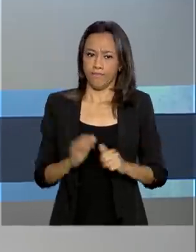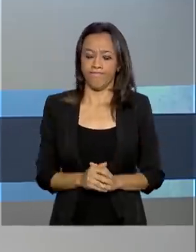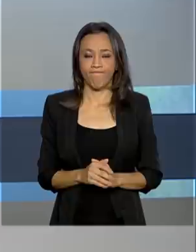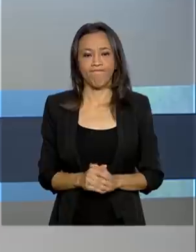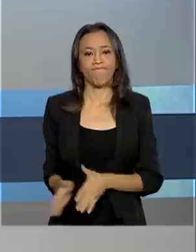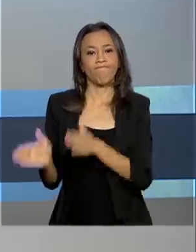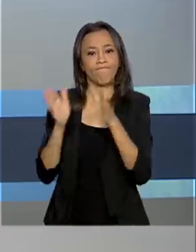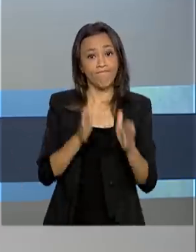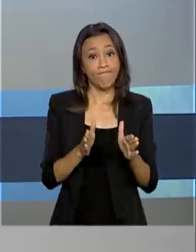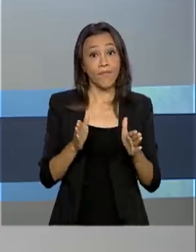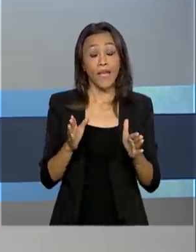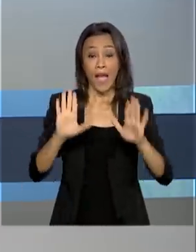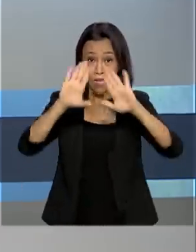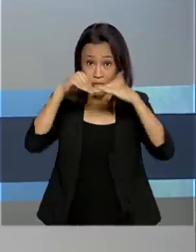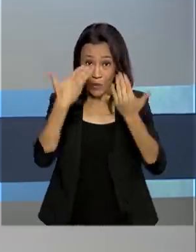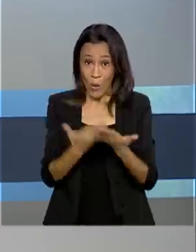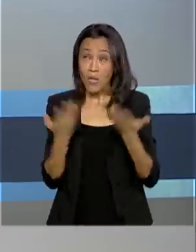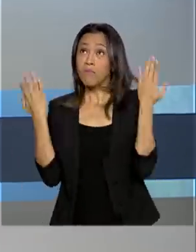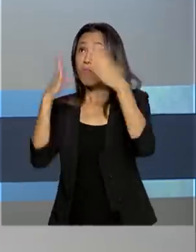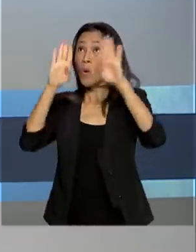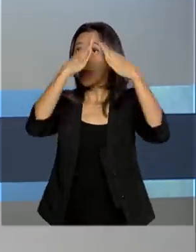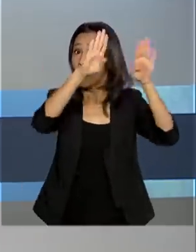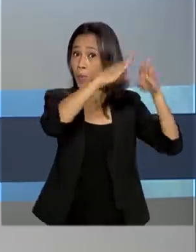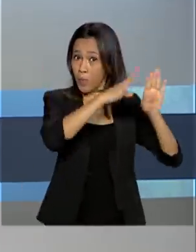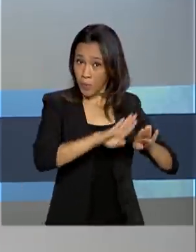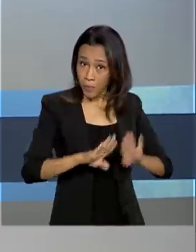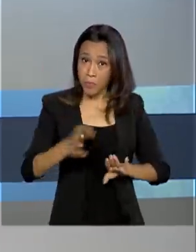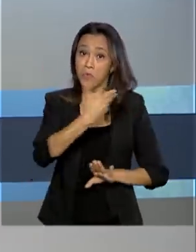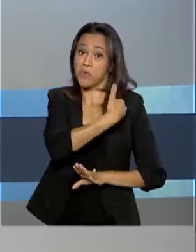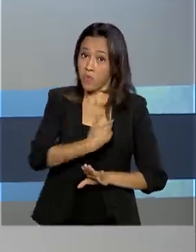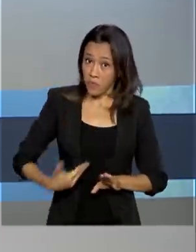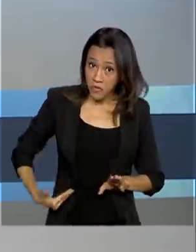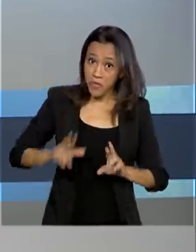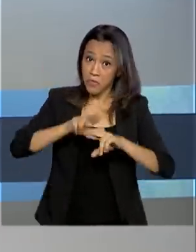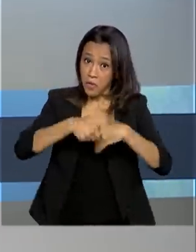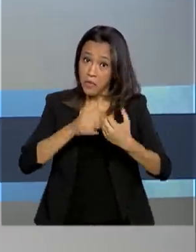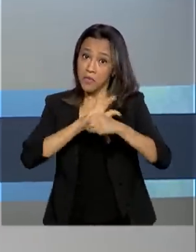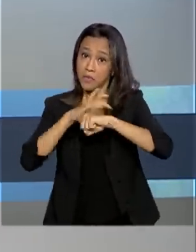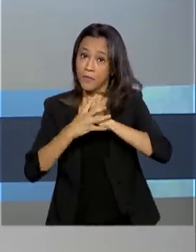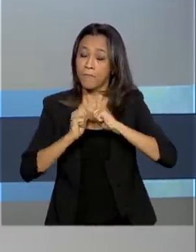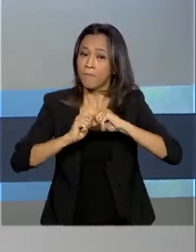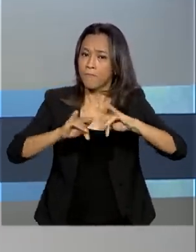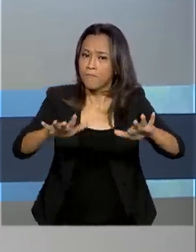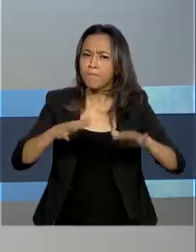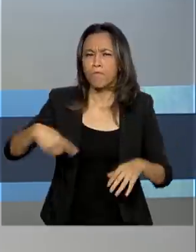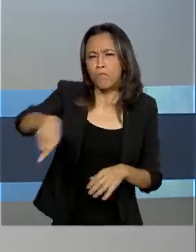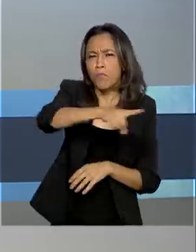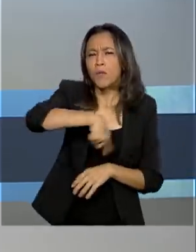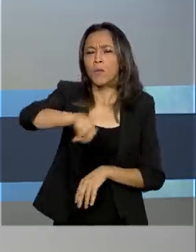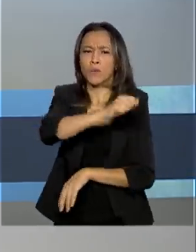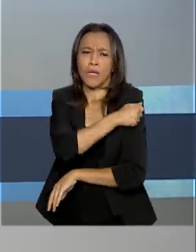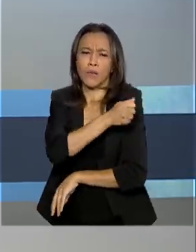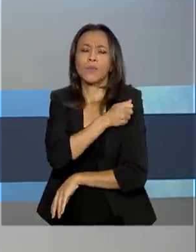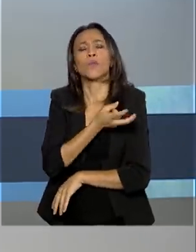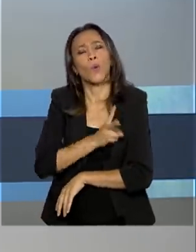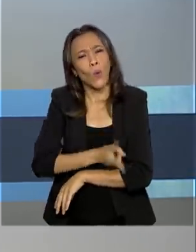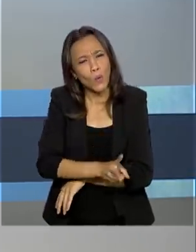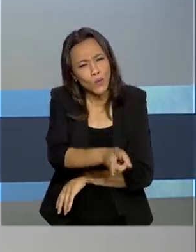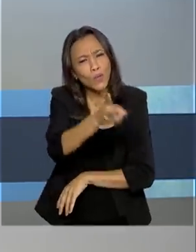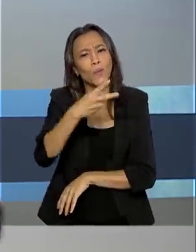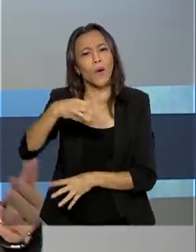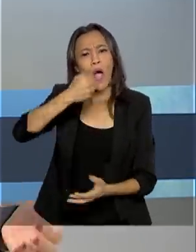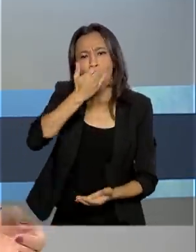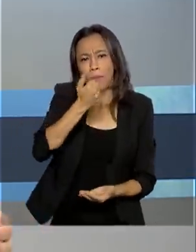Apesar da suspensão das aulas na rede pública de ensino por causa do coronavírus, os estudantes continuam recebendo